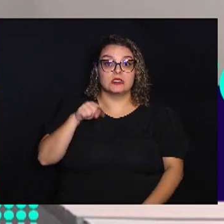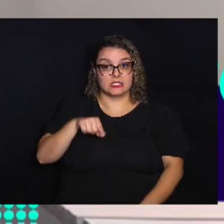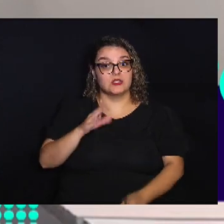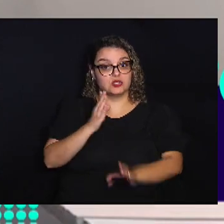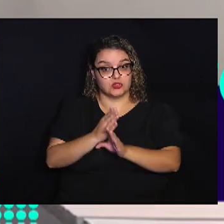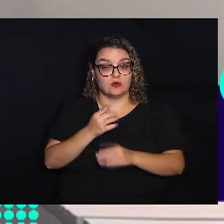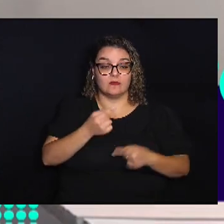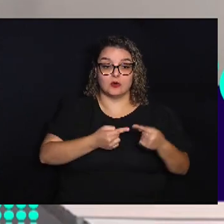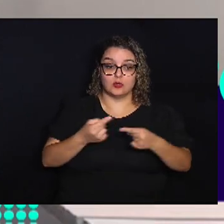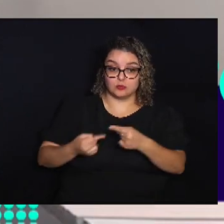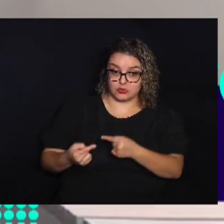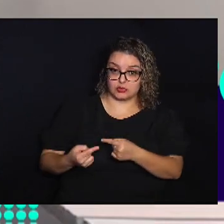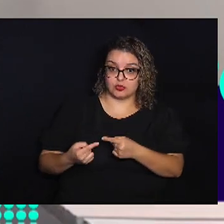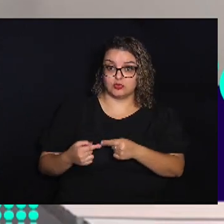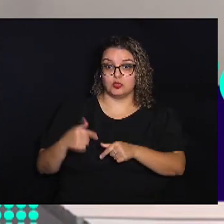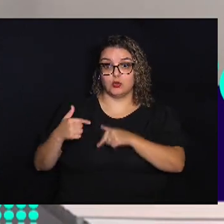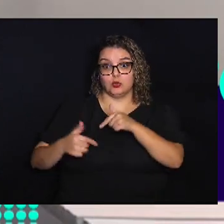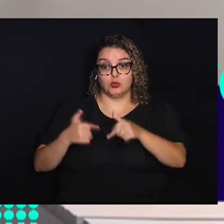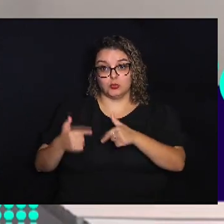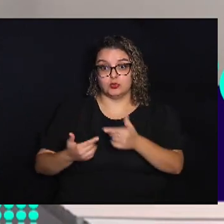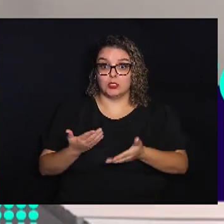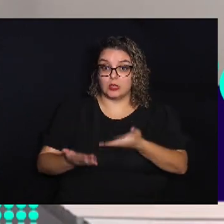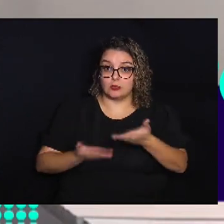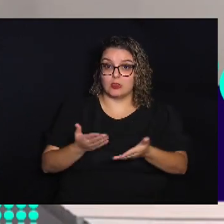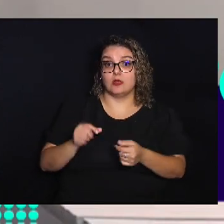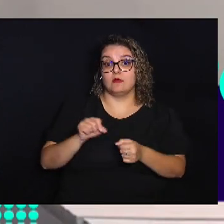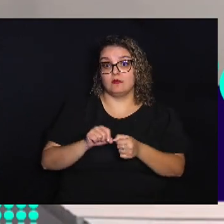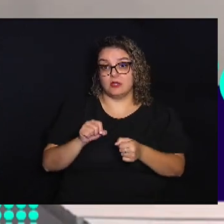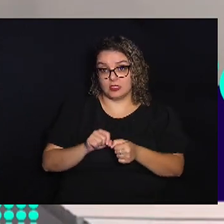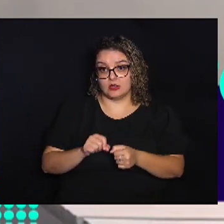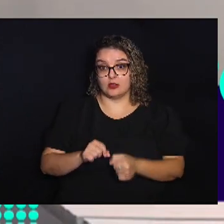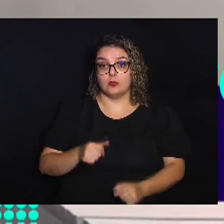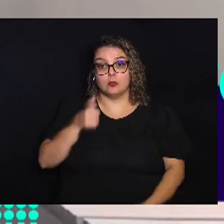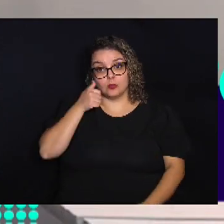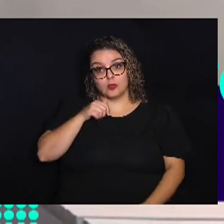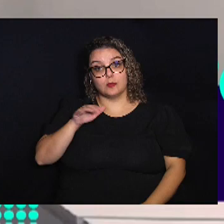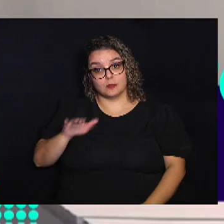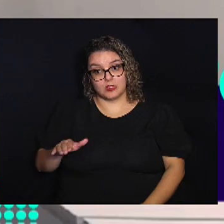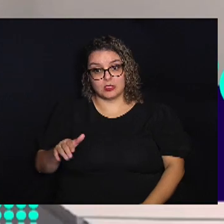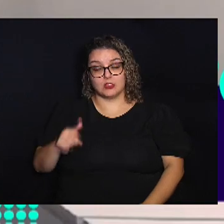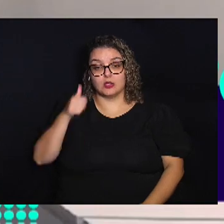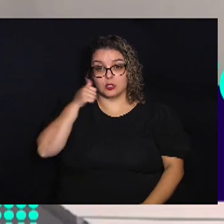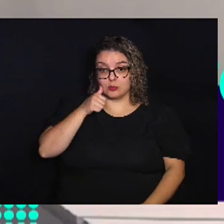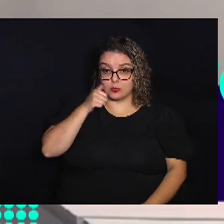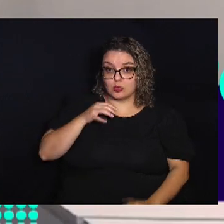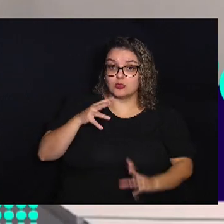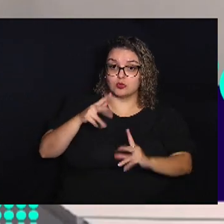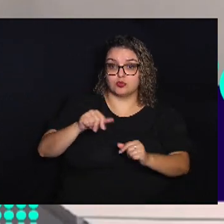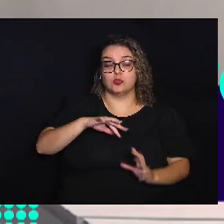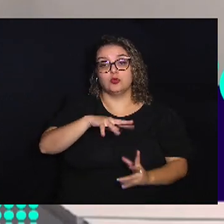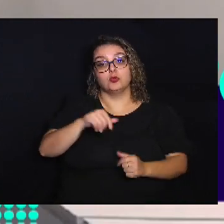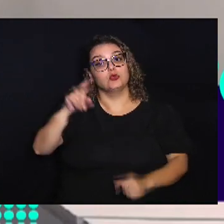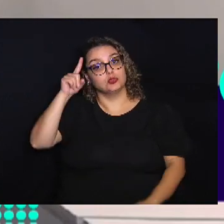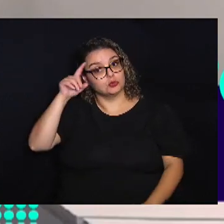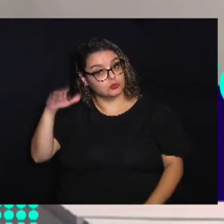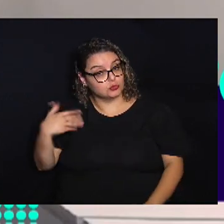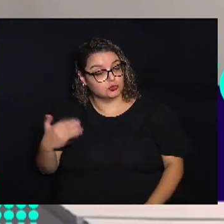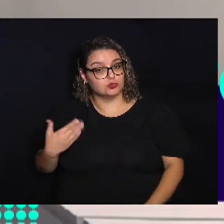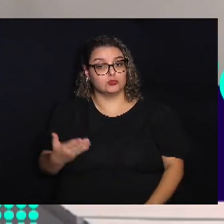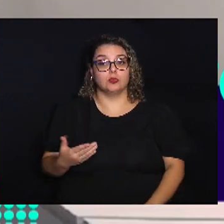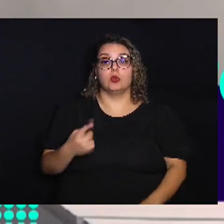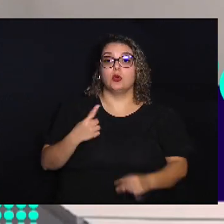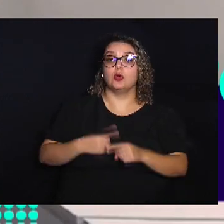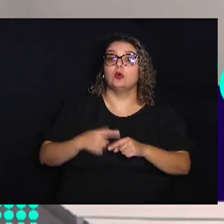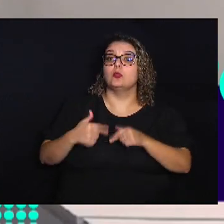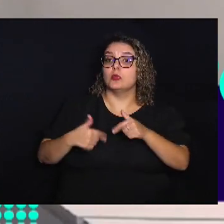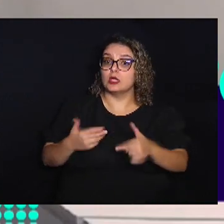vamos discutir O trabalho de cuidado Realizado por meninas E mulheres Ao redor do mundo Todos os dias E porque esse